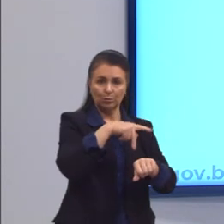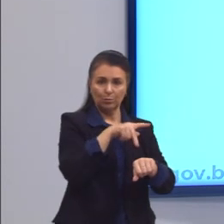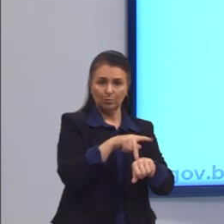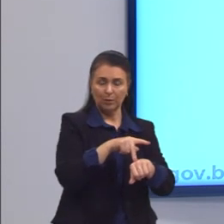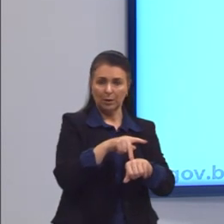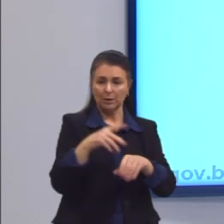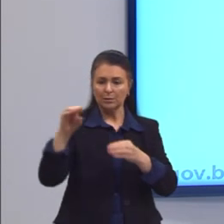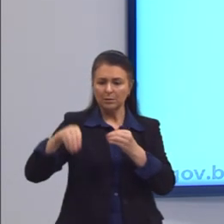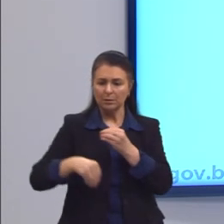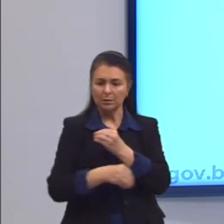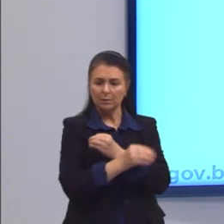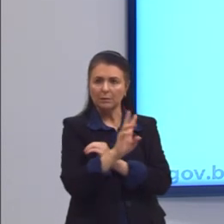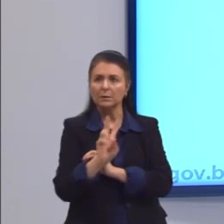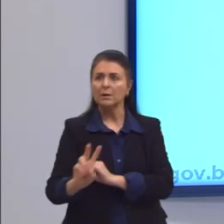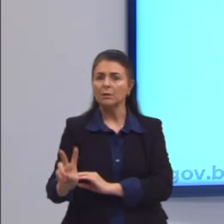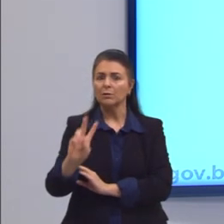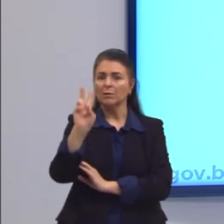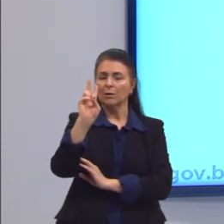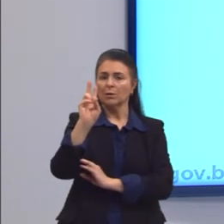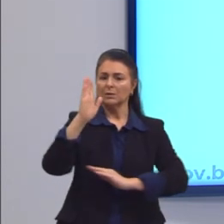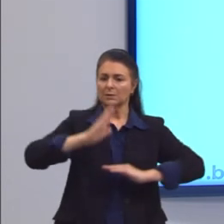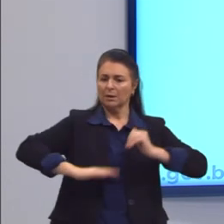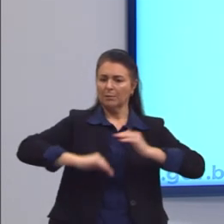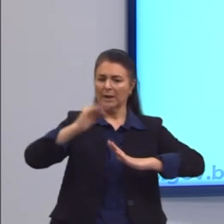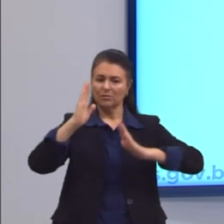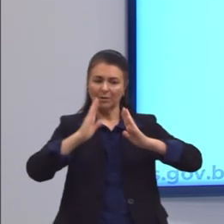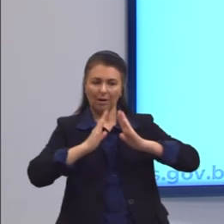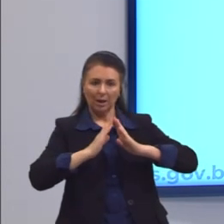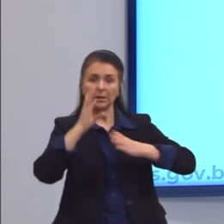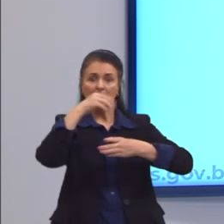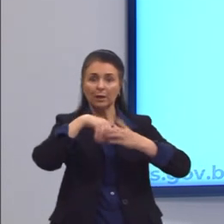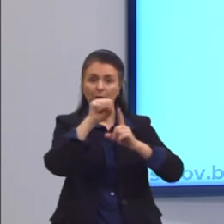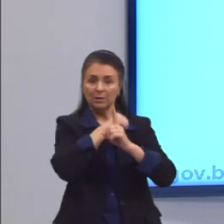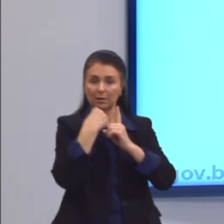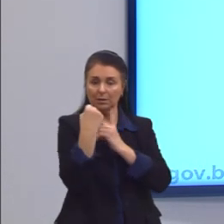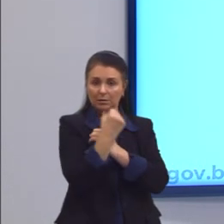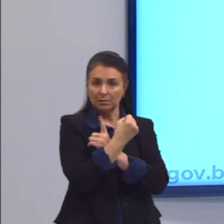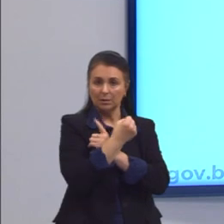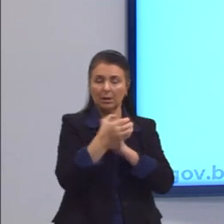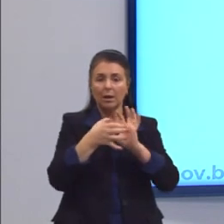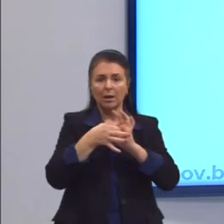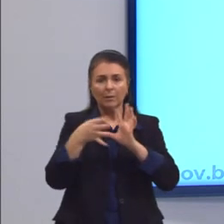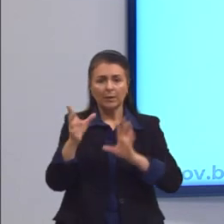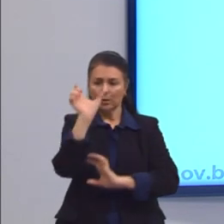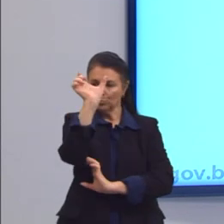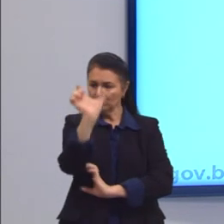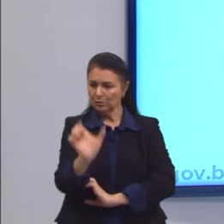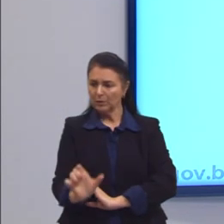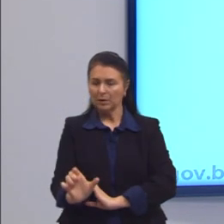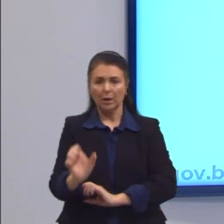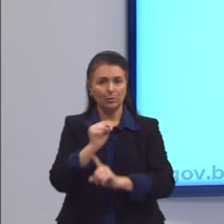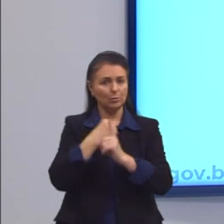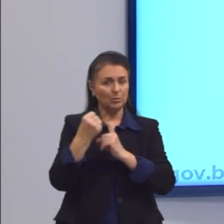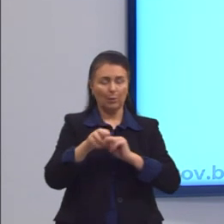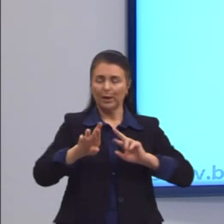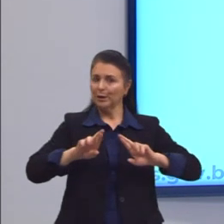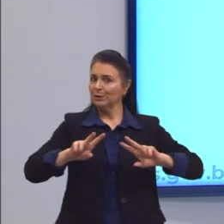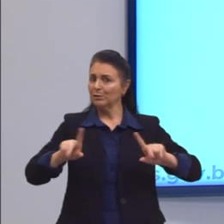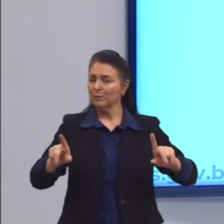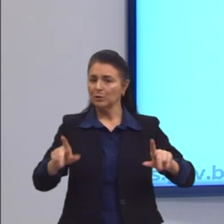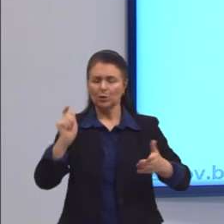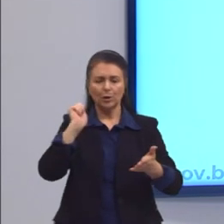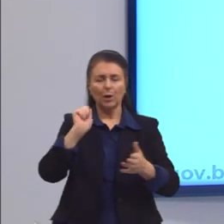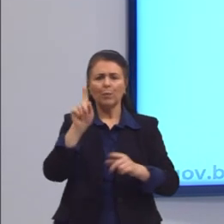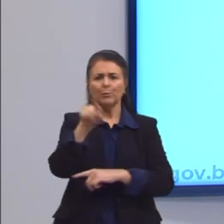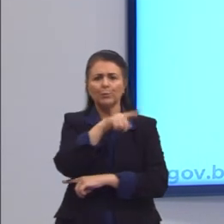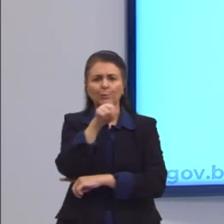Transferência dos valores praticados em casa para a esfera social, não. A liberdade individual e social é diferente. Proibição